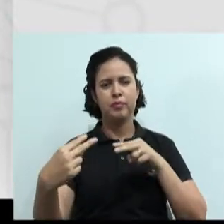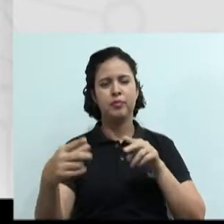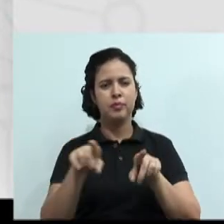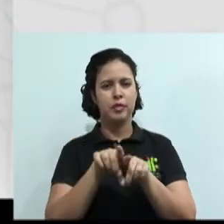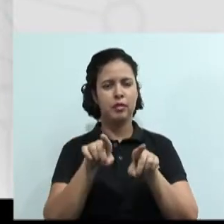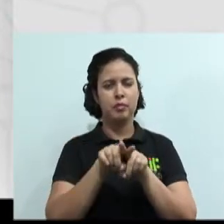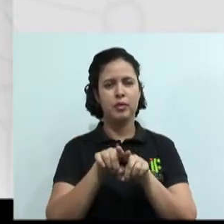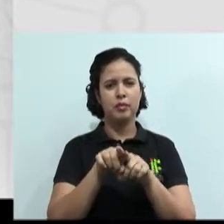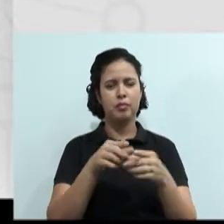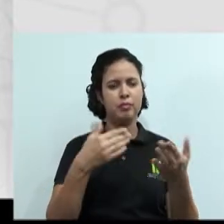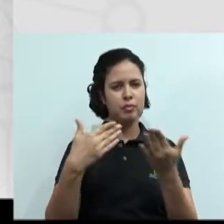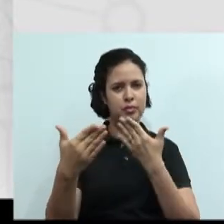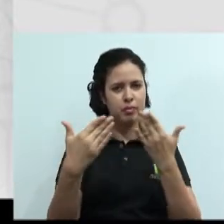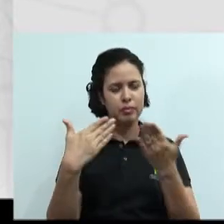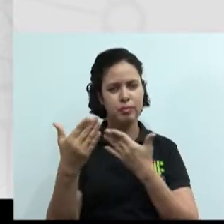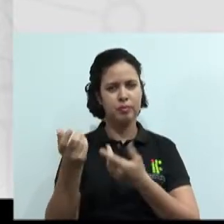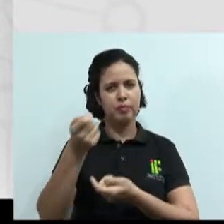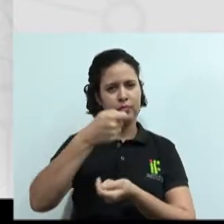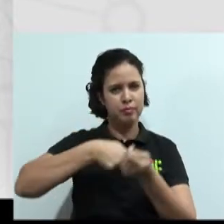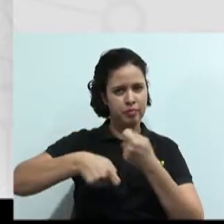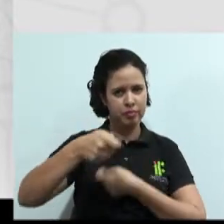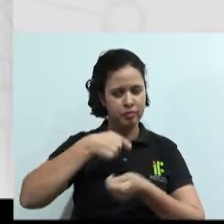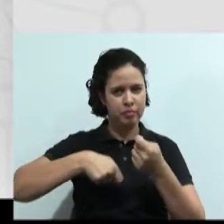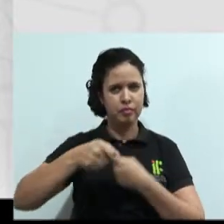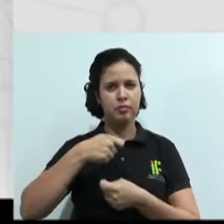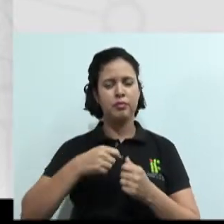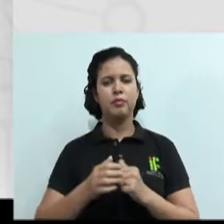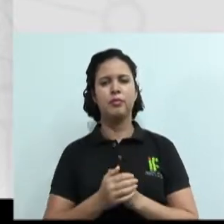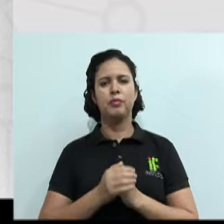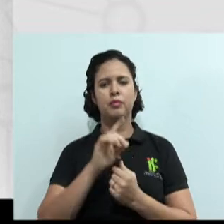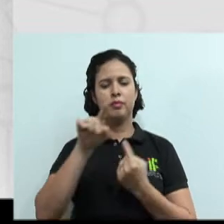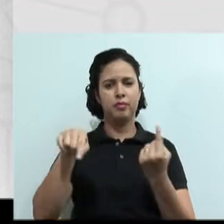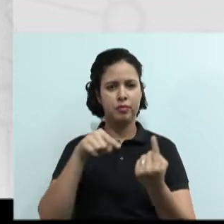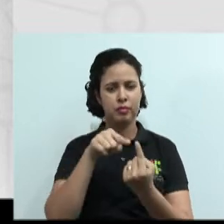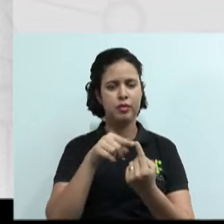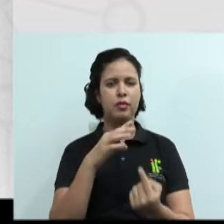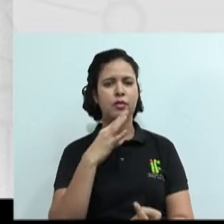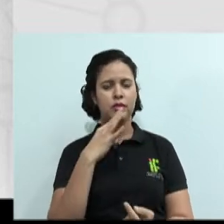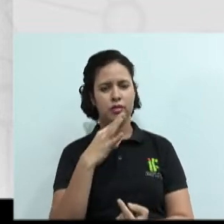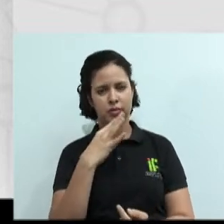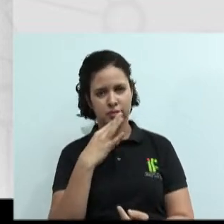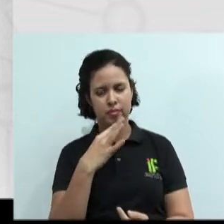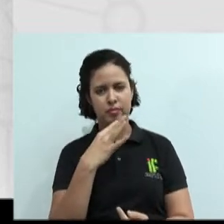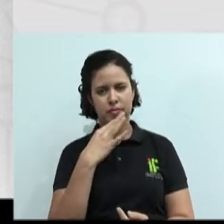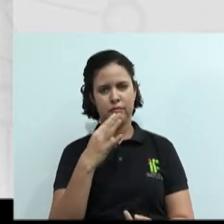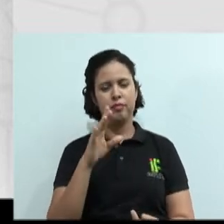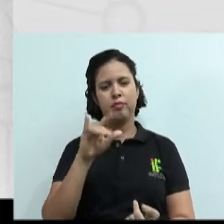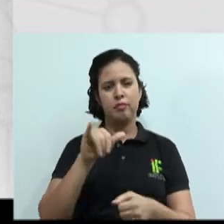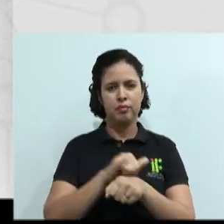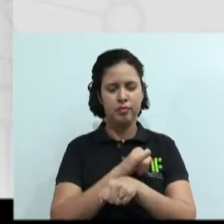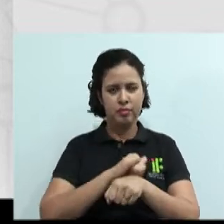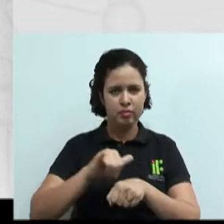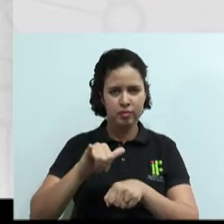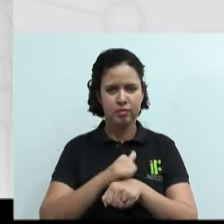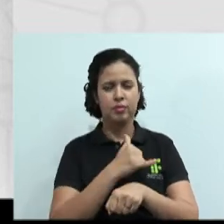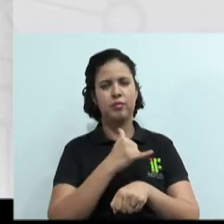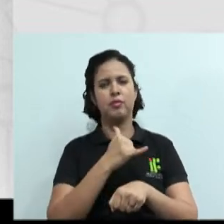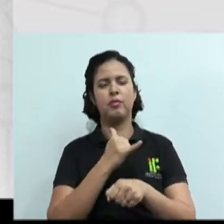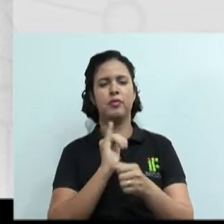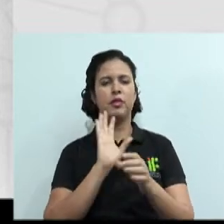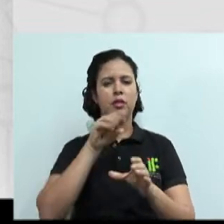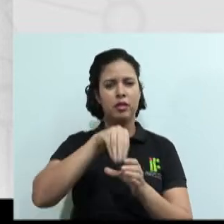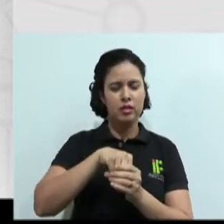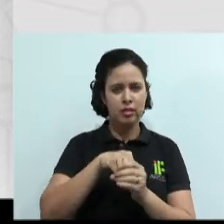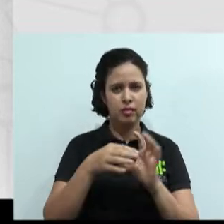negociação. E nossos objetivos, conhecer as técnicas e os métodos de negociação dentro do